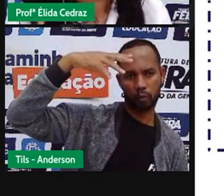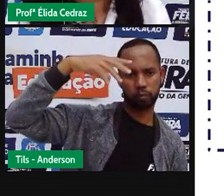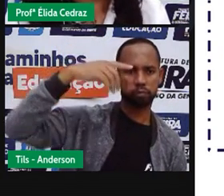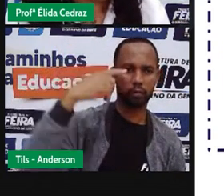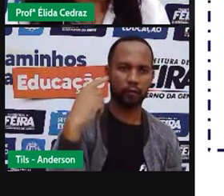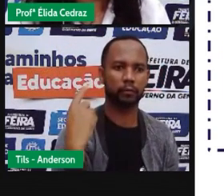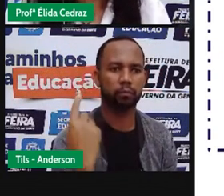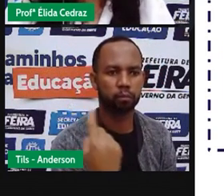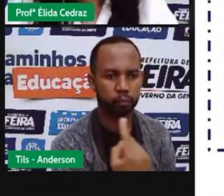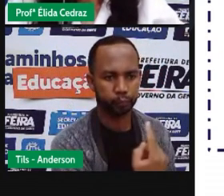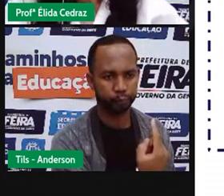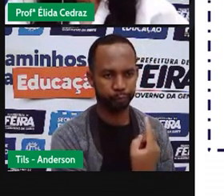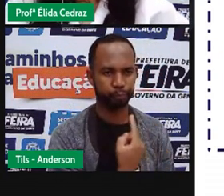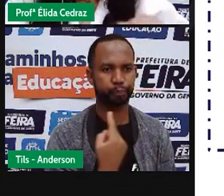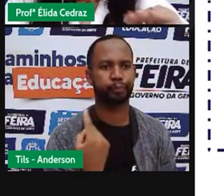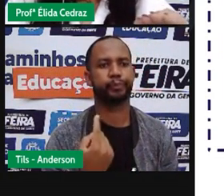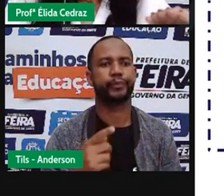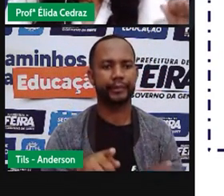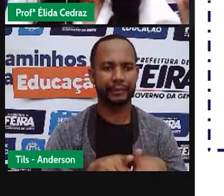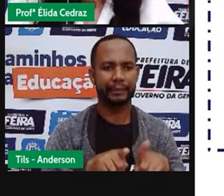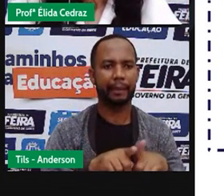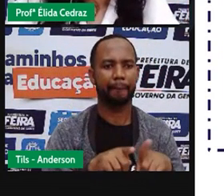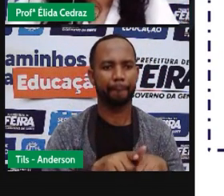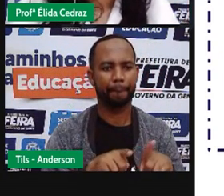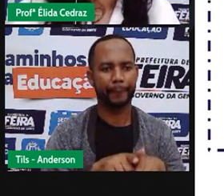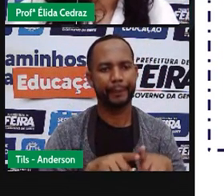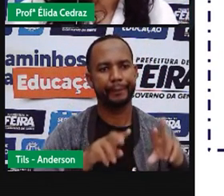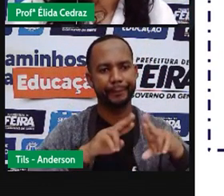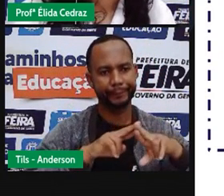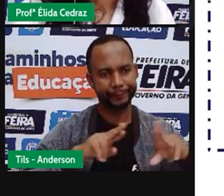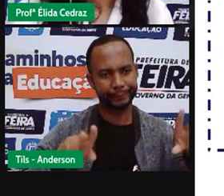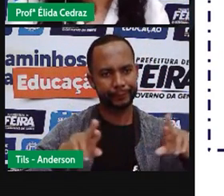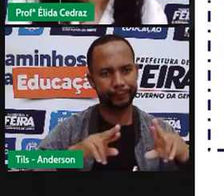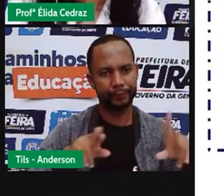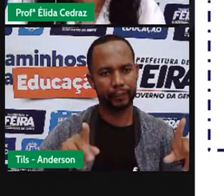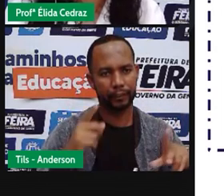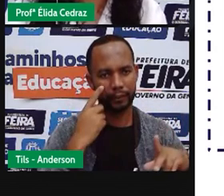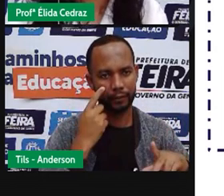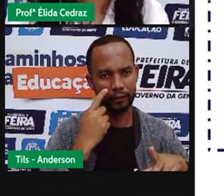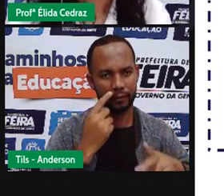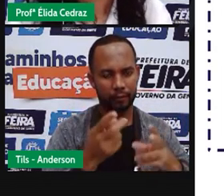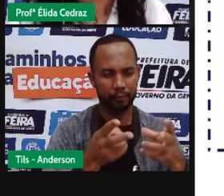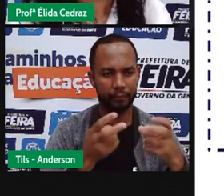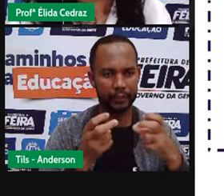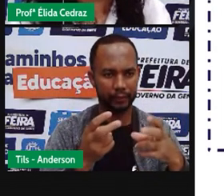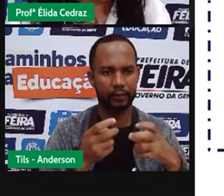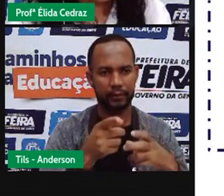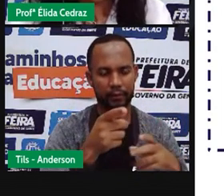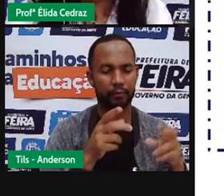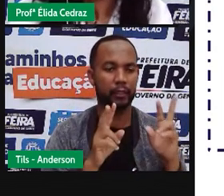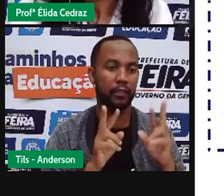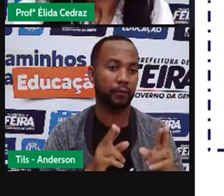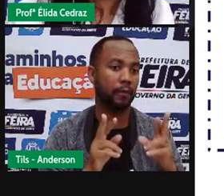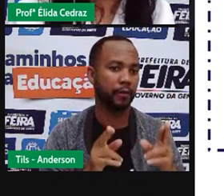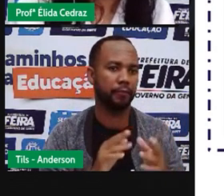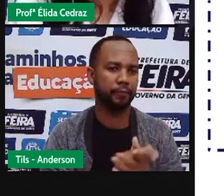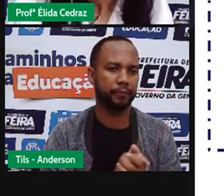move é a terra, a sombra vai mudando de posição também.